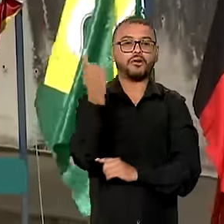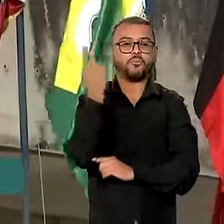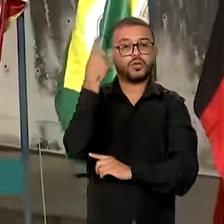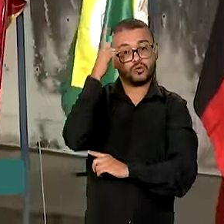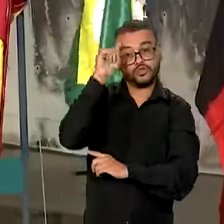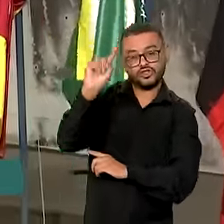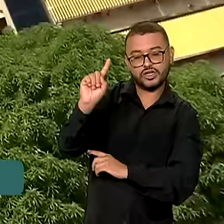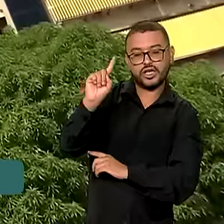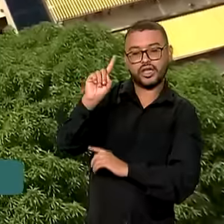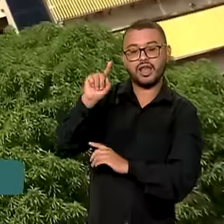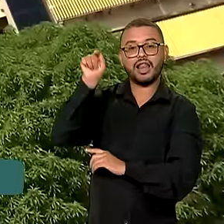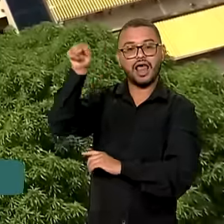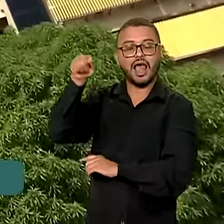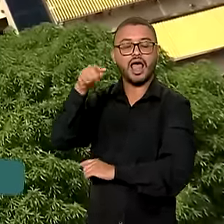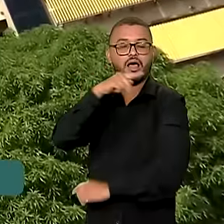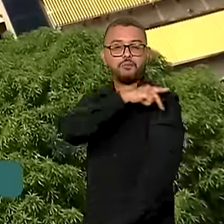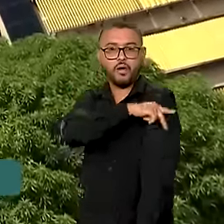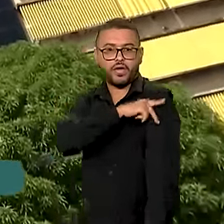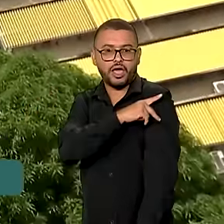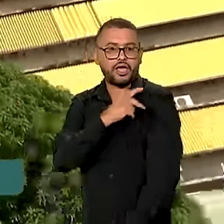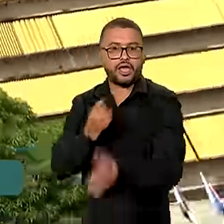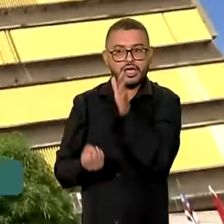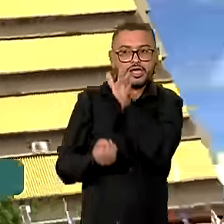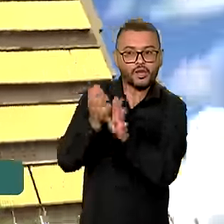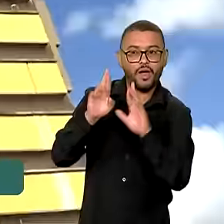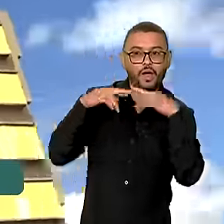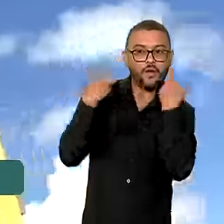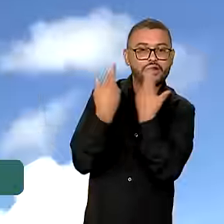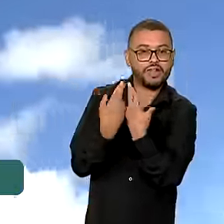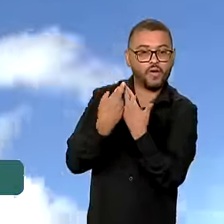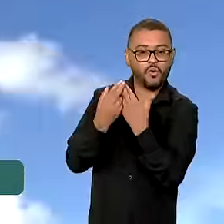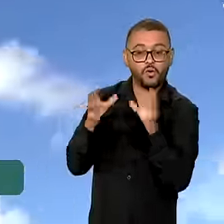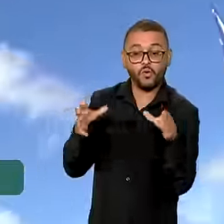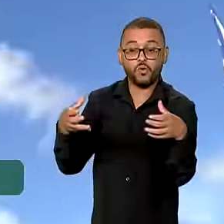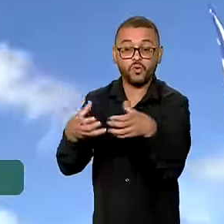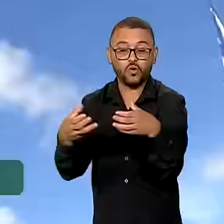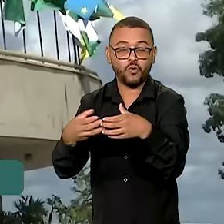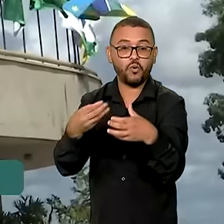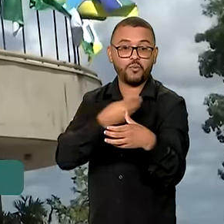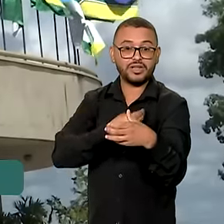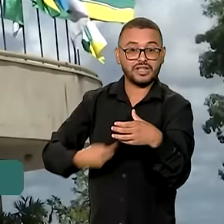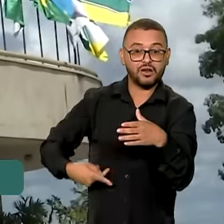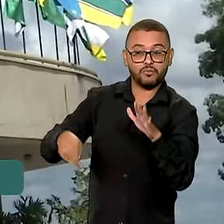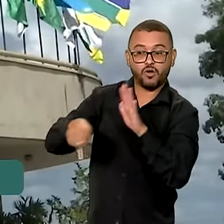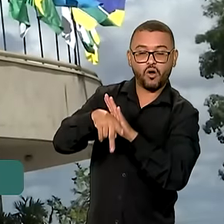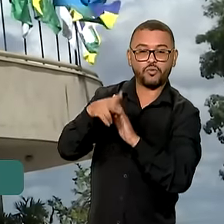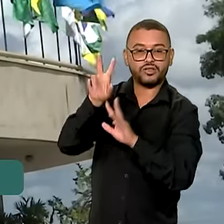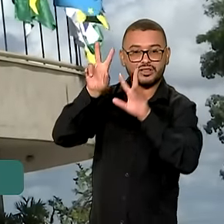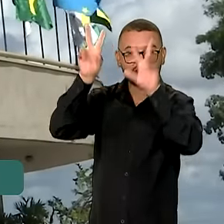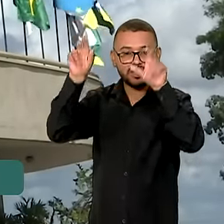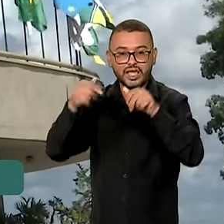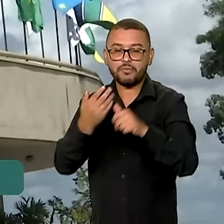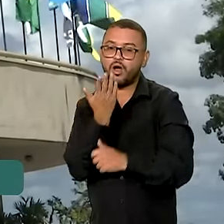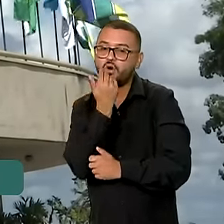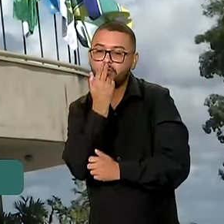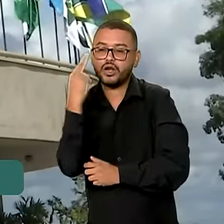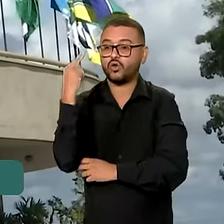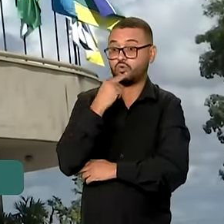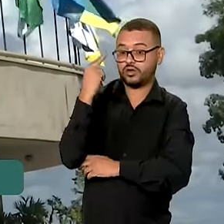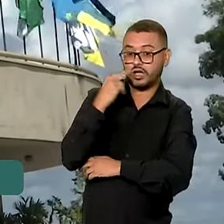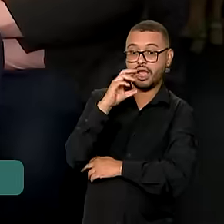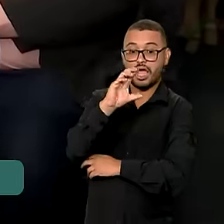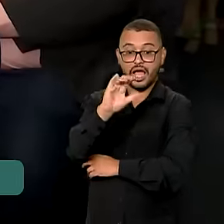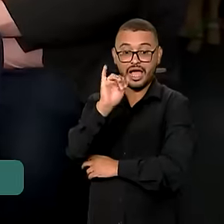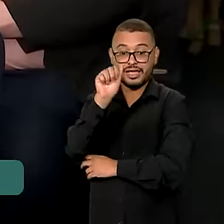Indústrias do Estado do Piauí, houve a reunião da Câmara Interministerial de Segurança Alimentar e Nutricional, a CAISAN,